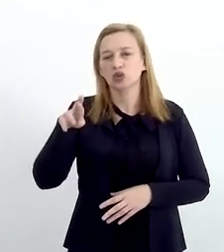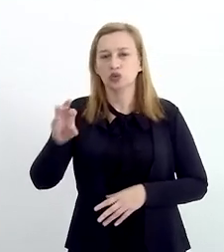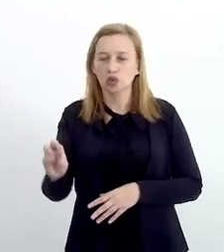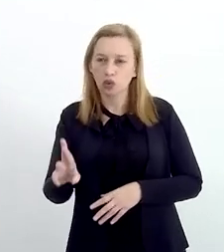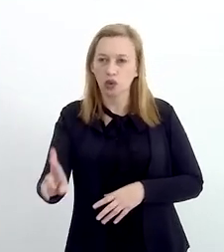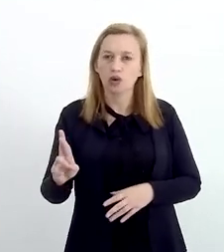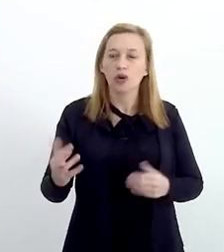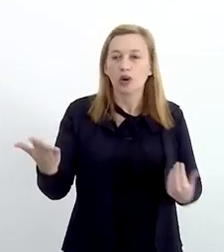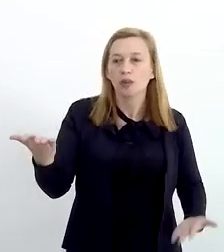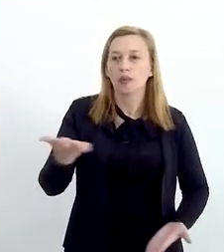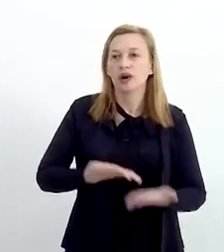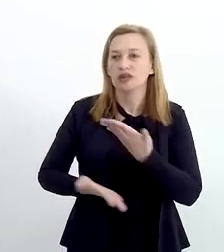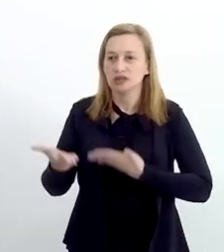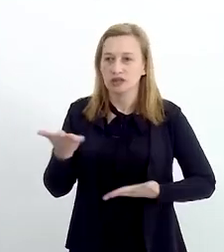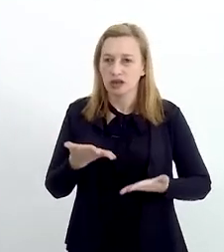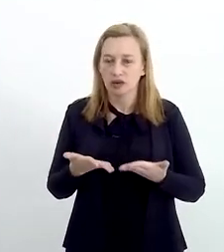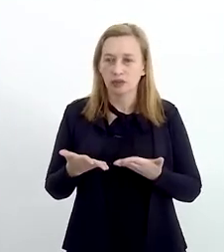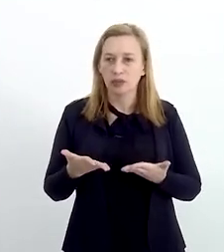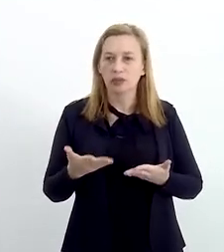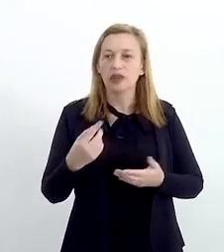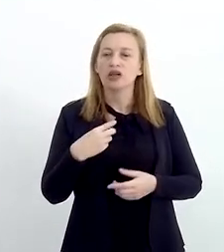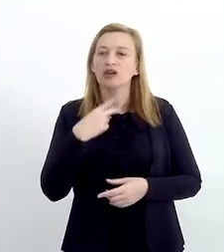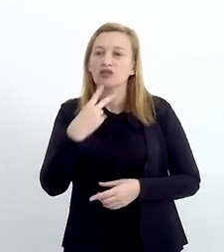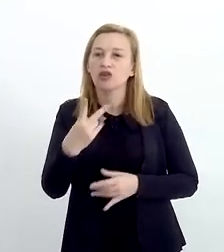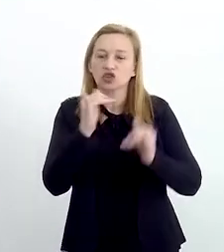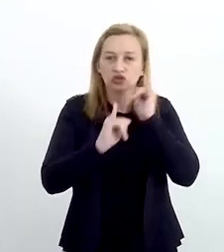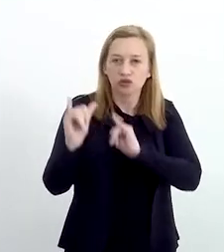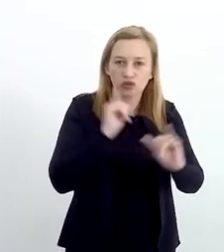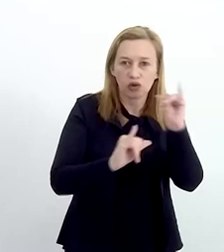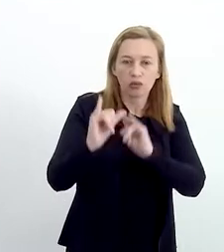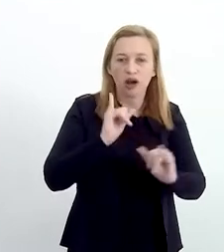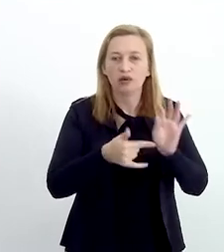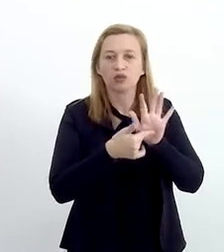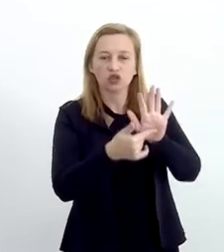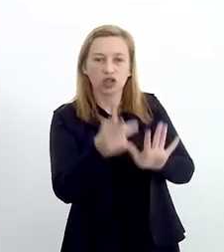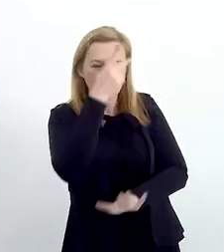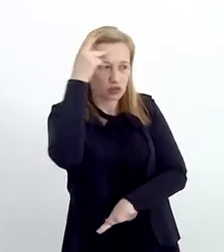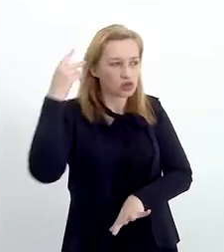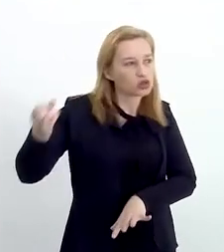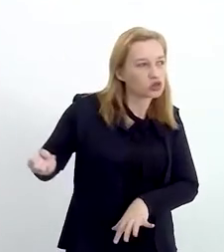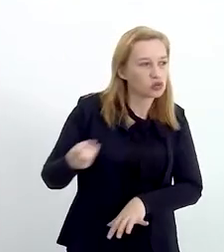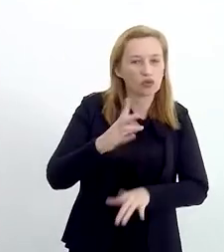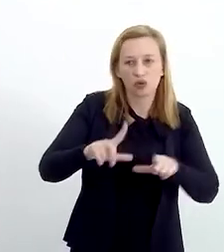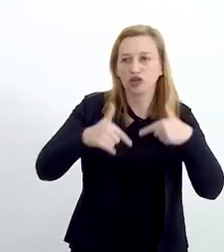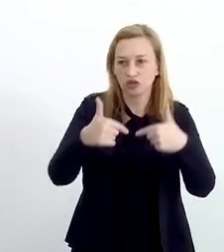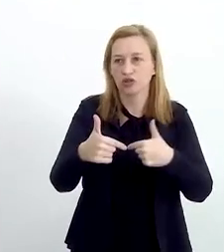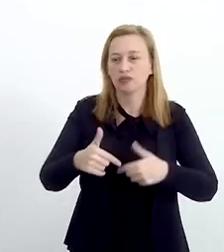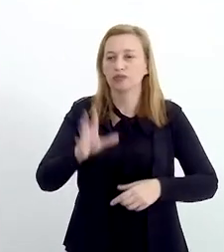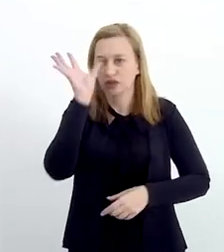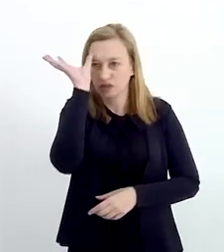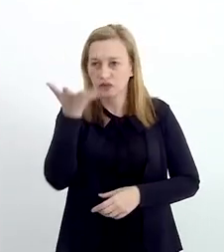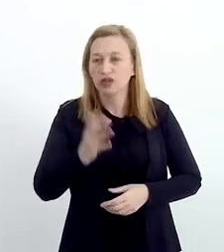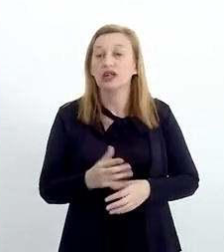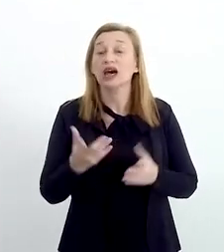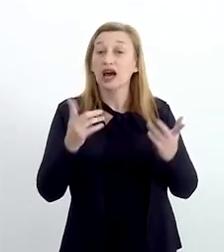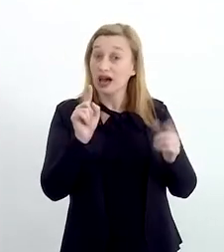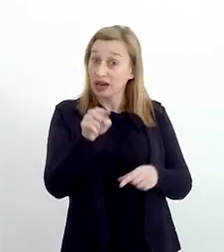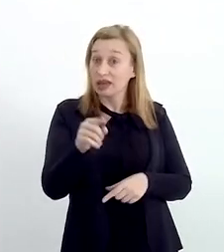um dos nossos principais parceiros, na voz de informar e trazer para as pessoas essa nova solução.